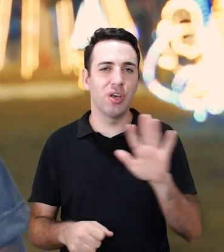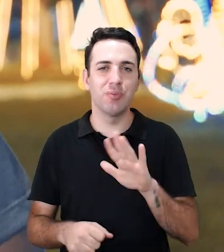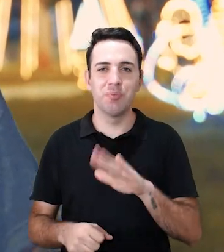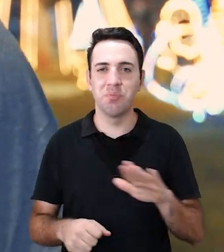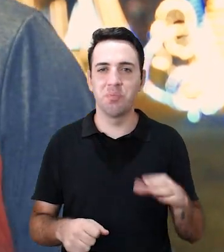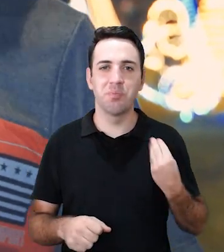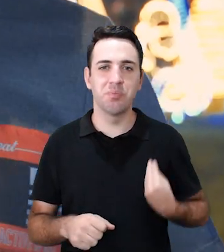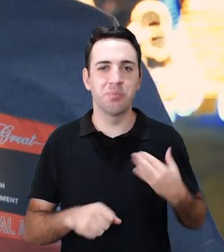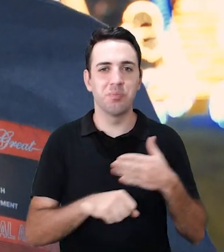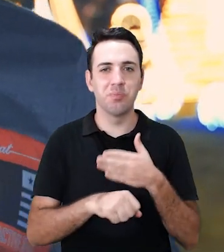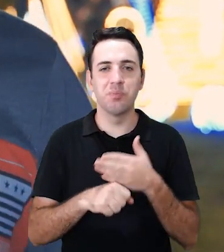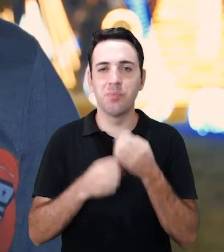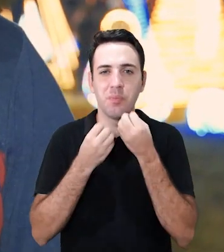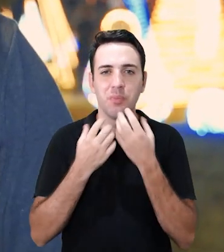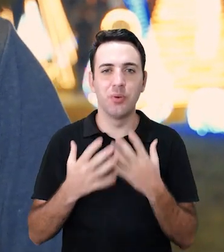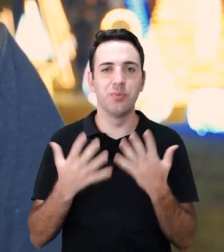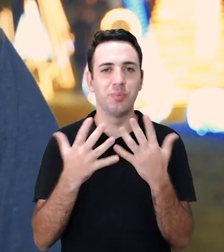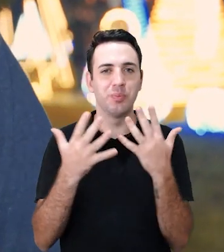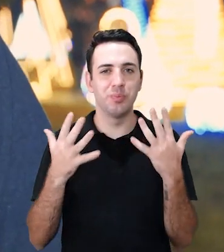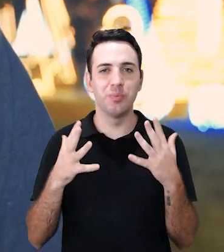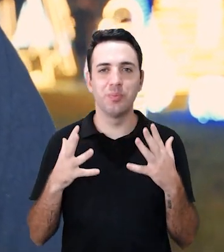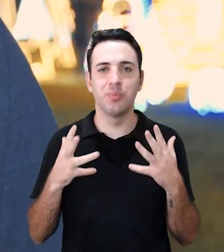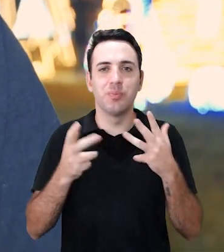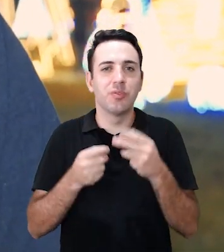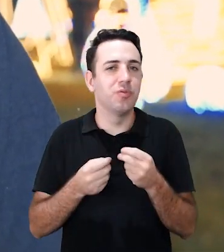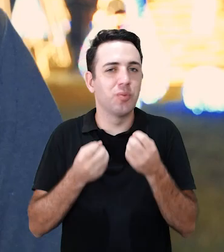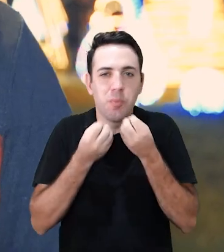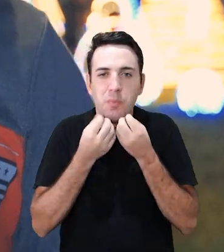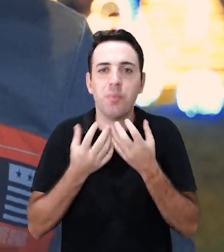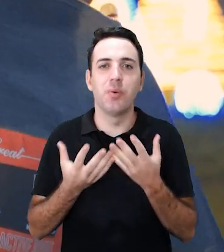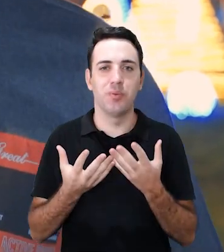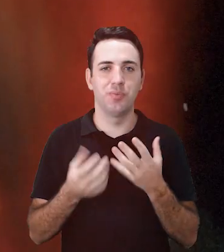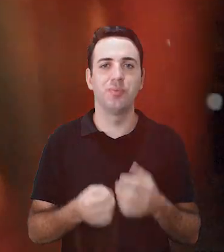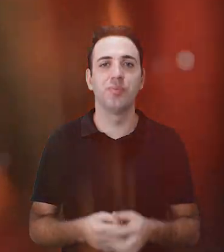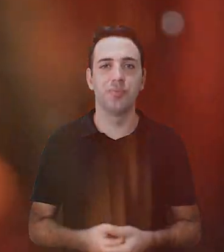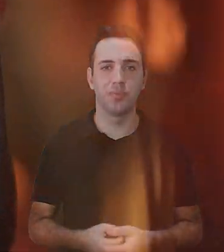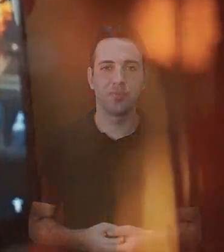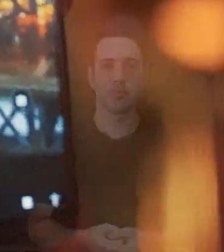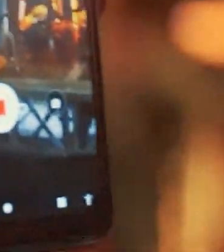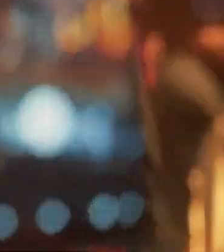todas, que participaram, estão todas de parabéns e ficou muito bom, ficou top demais.